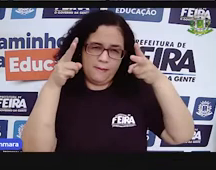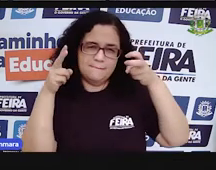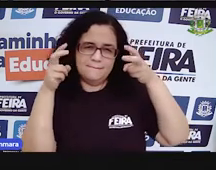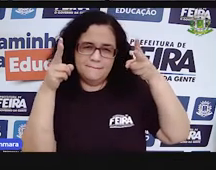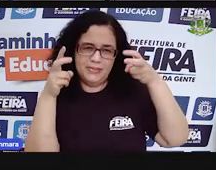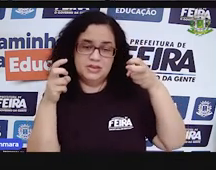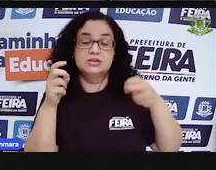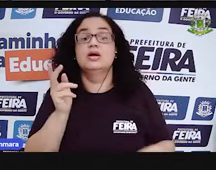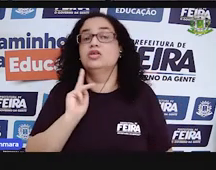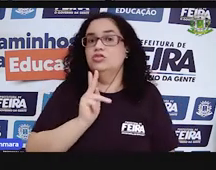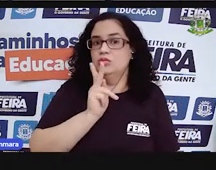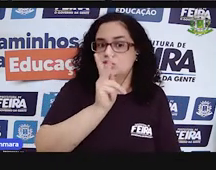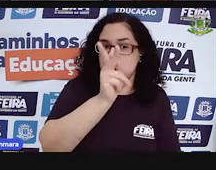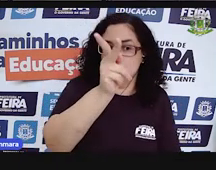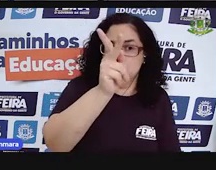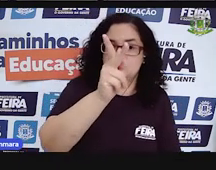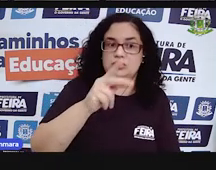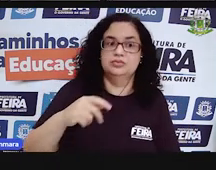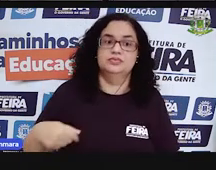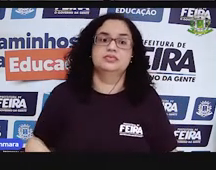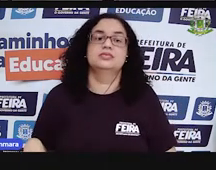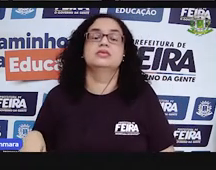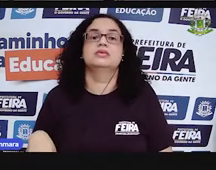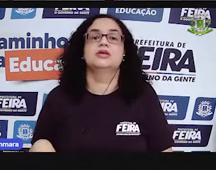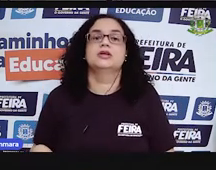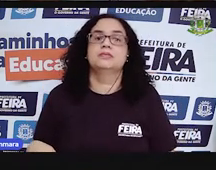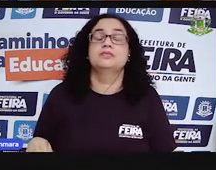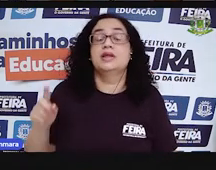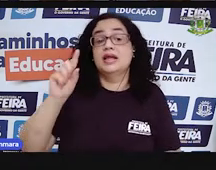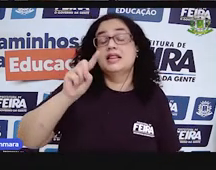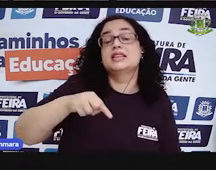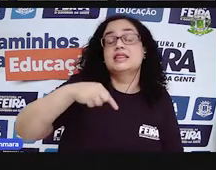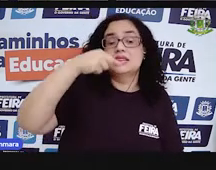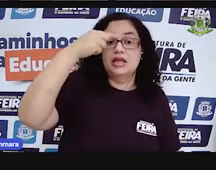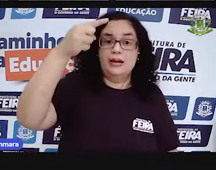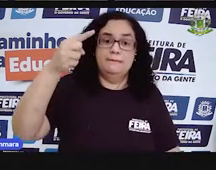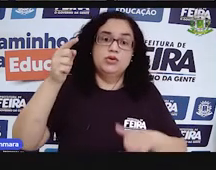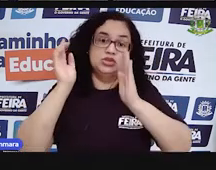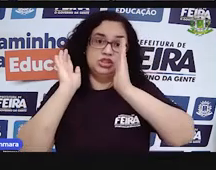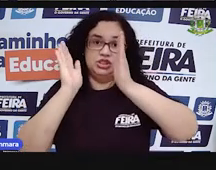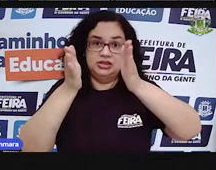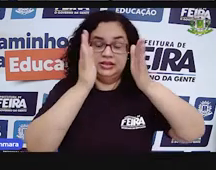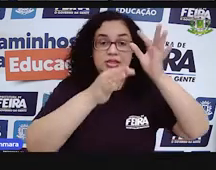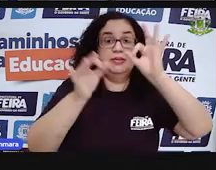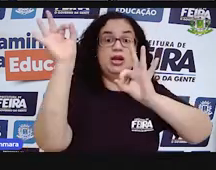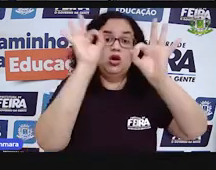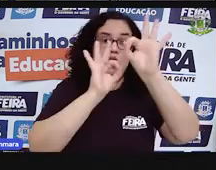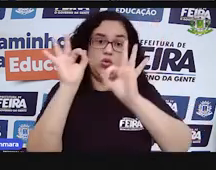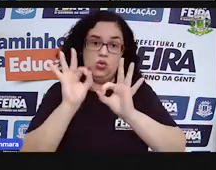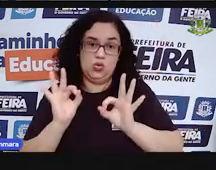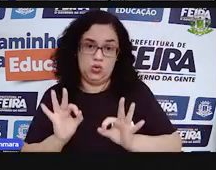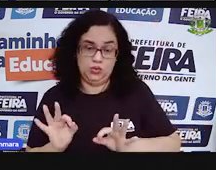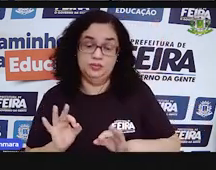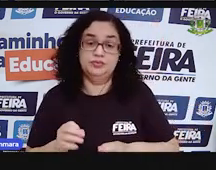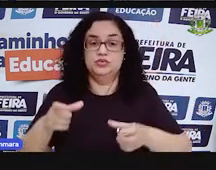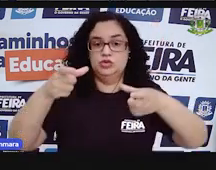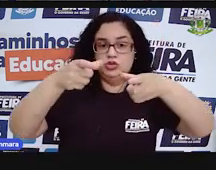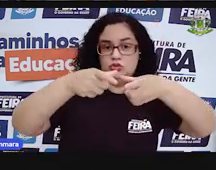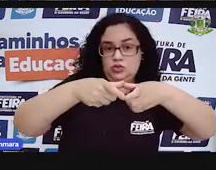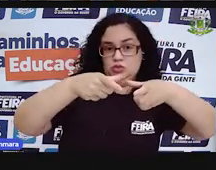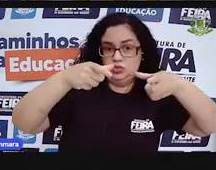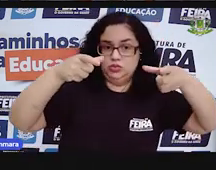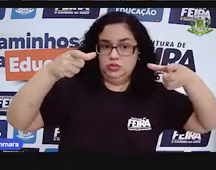Então vamos adiante? Bom, depois da tabela organizada, ou de maneira crescente, como